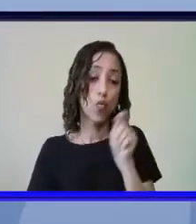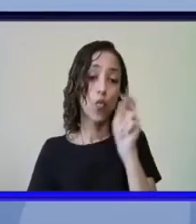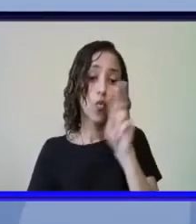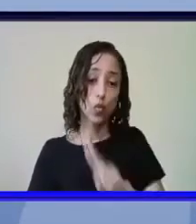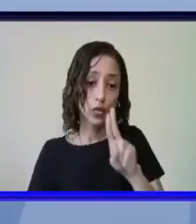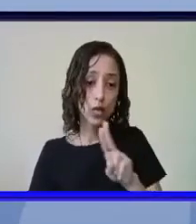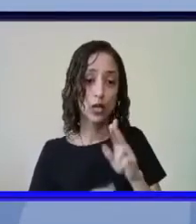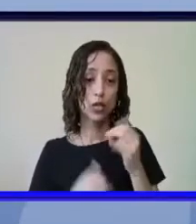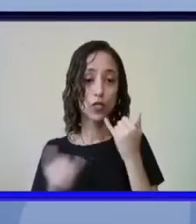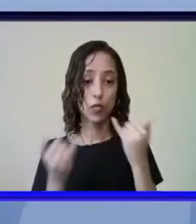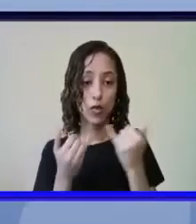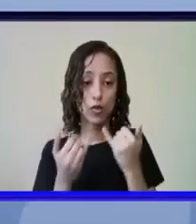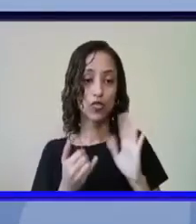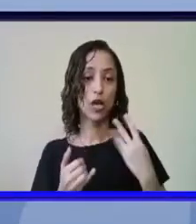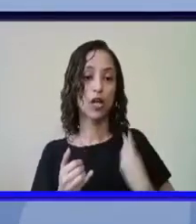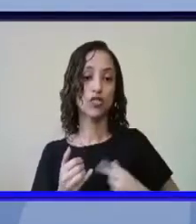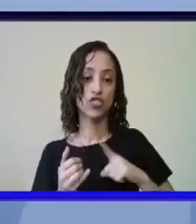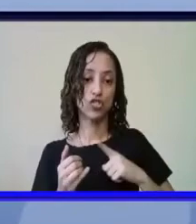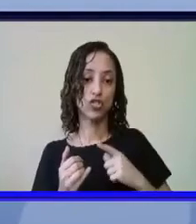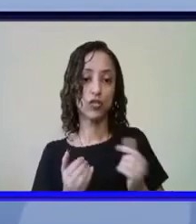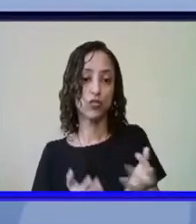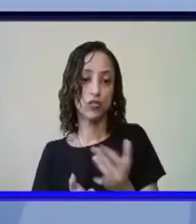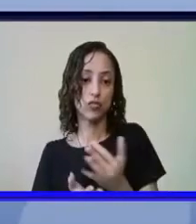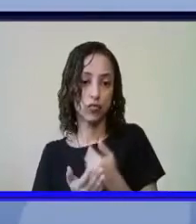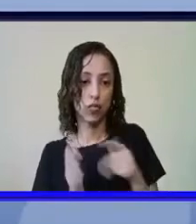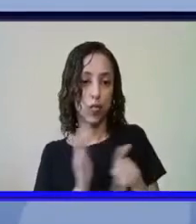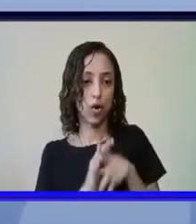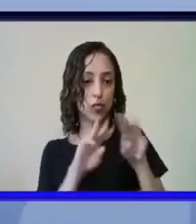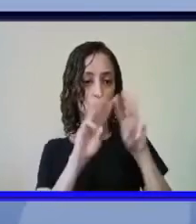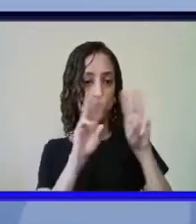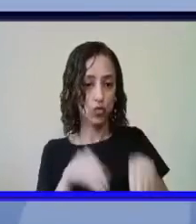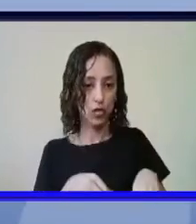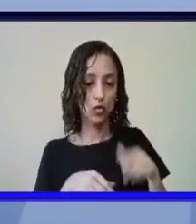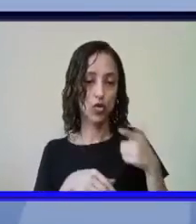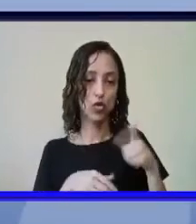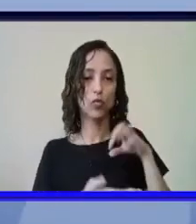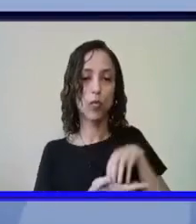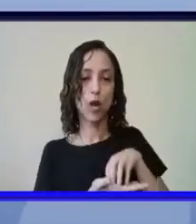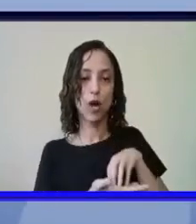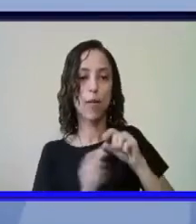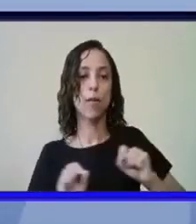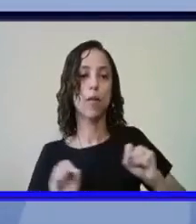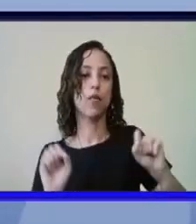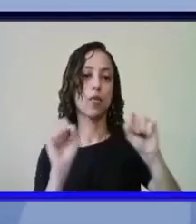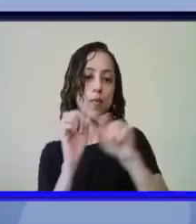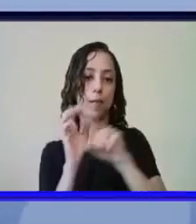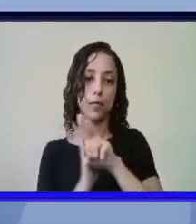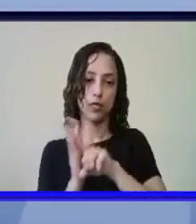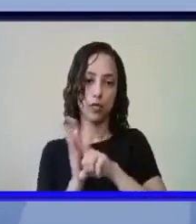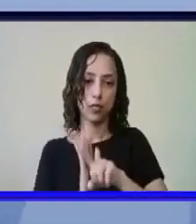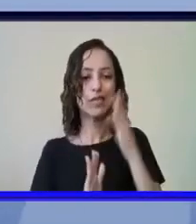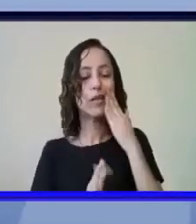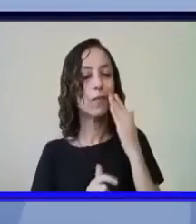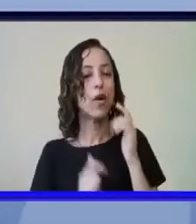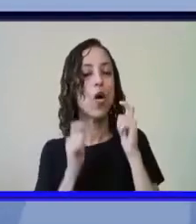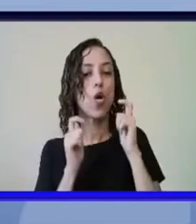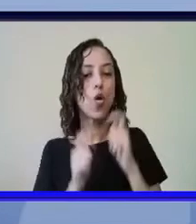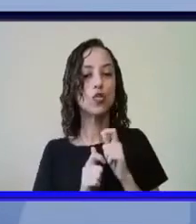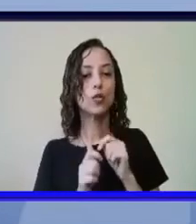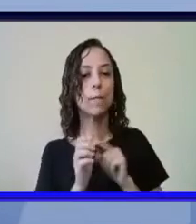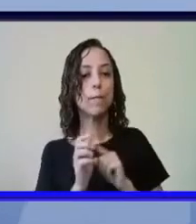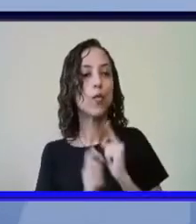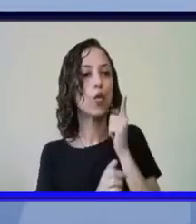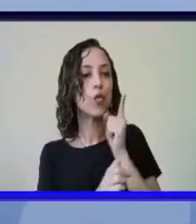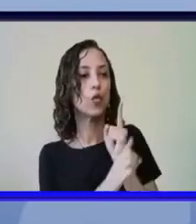presentes em bancos de dados digitais de museus e de outras instituições de pesquisa para saber aonde ir buscar as